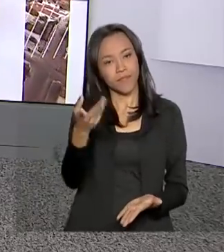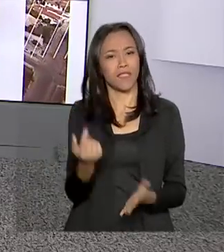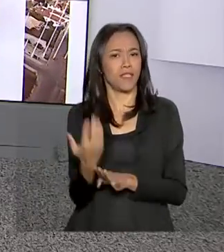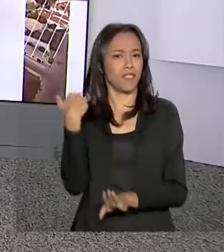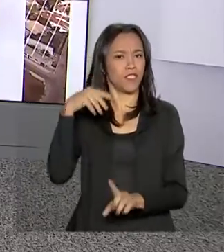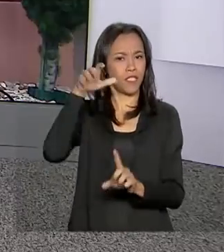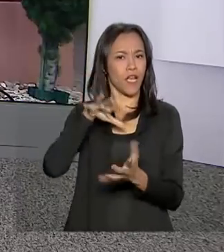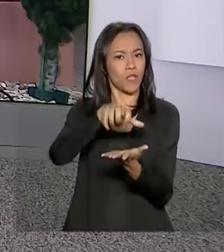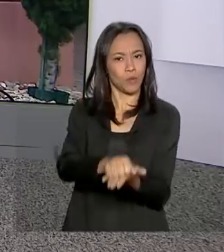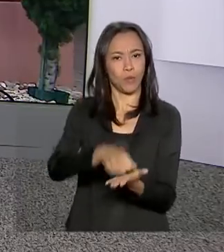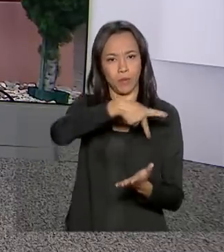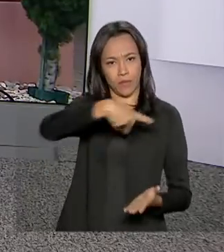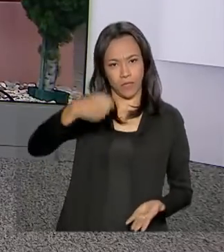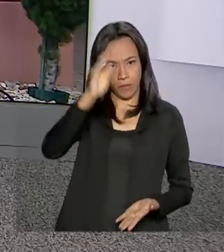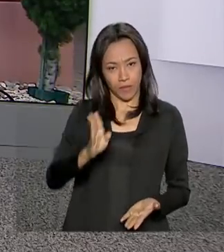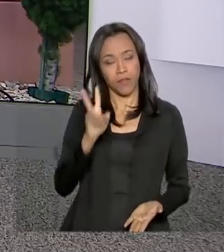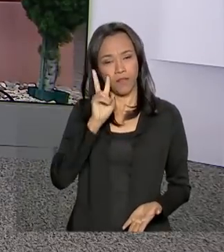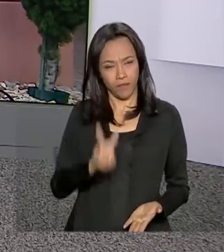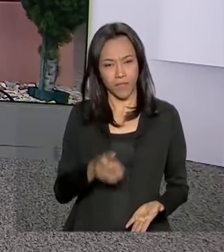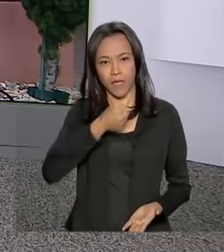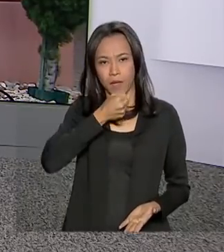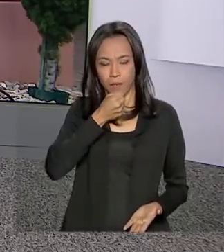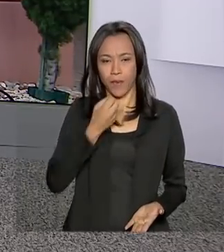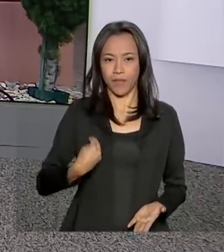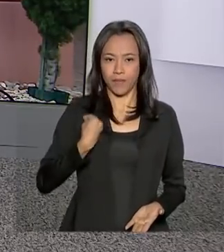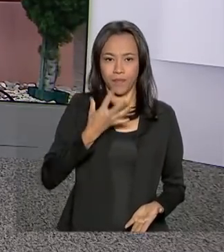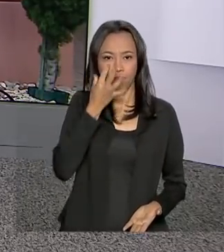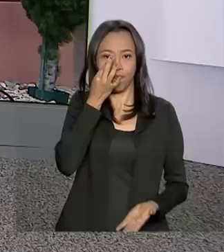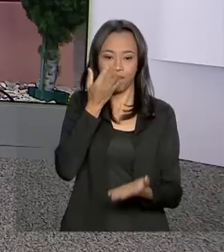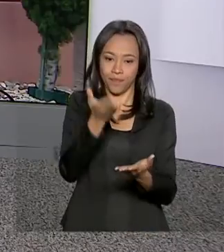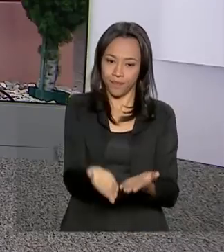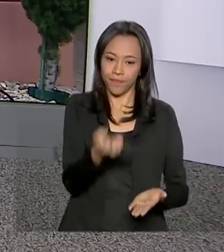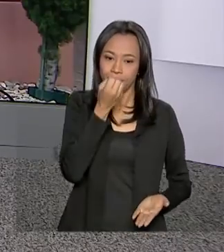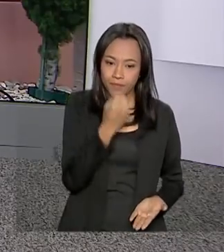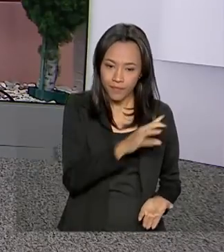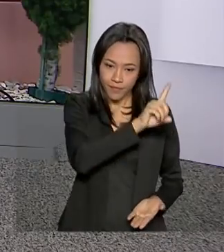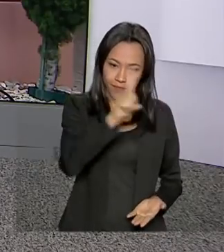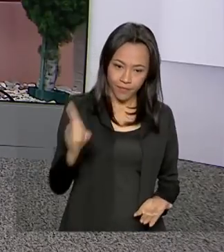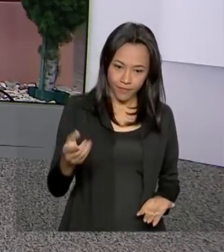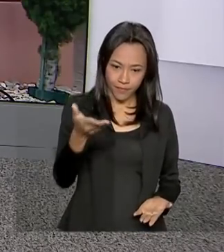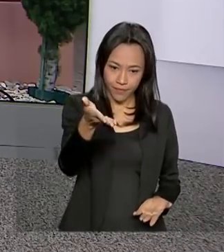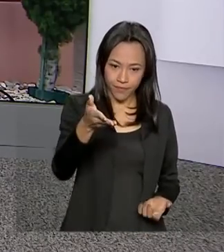direto a Dallas conversar com a repórter Luana Karen, que já está por lá. Olá, Luana, muito bom dia pra você.